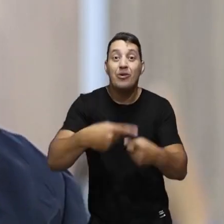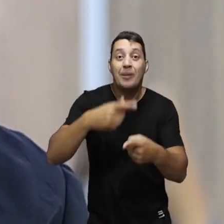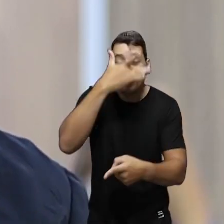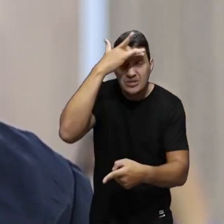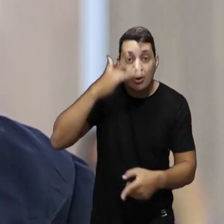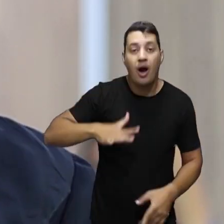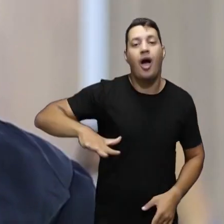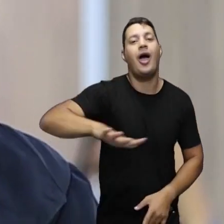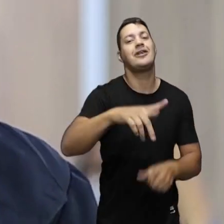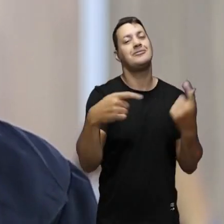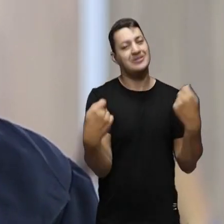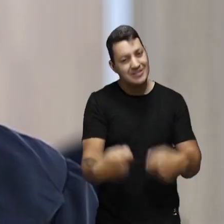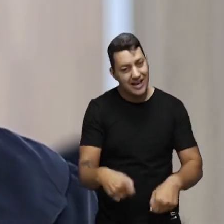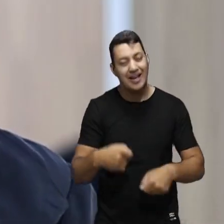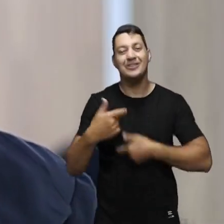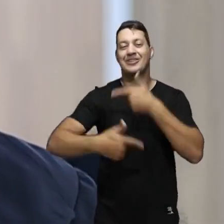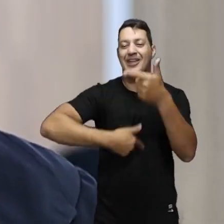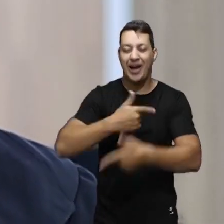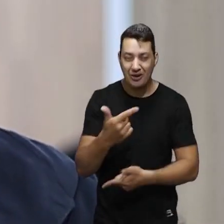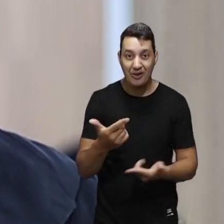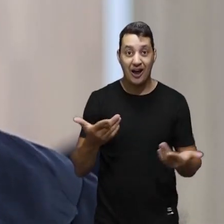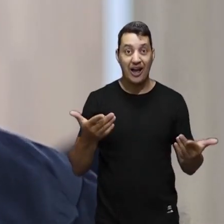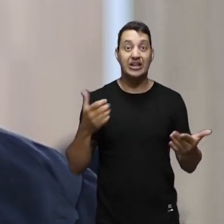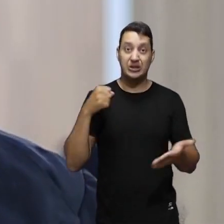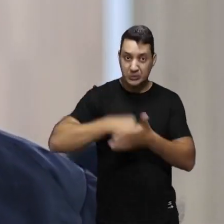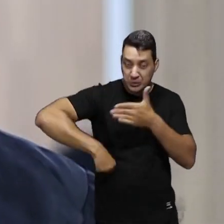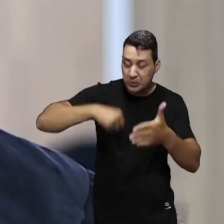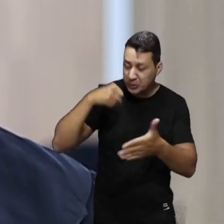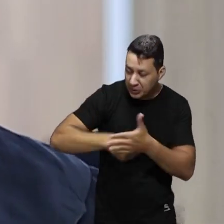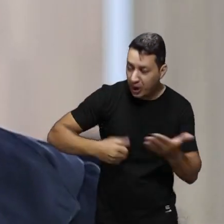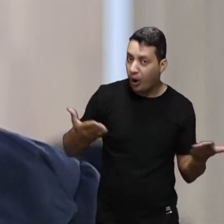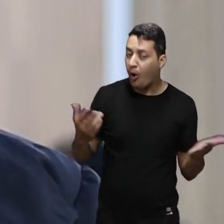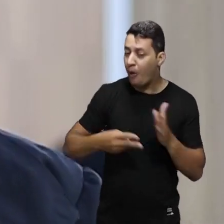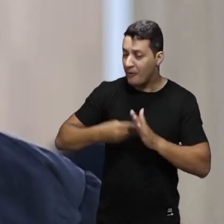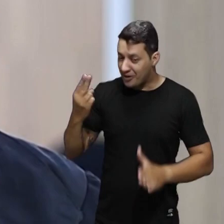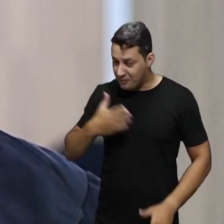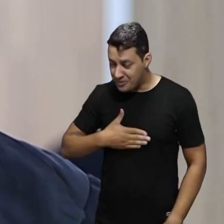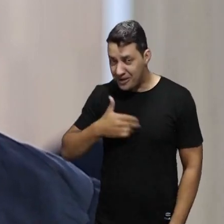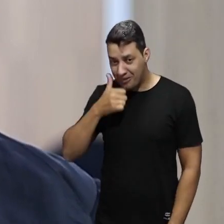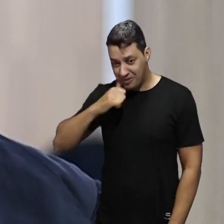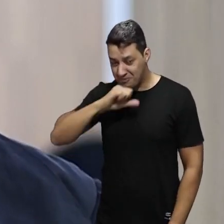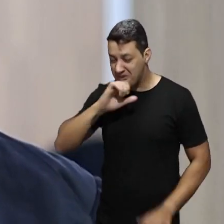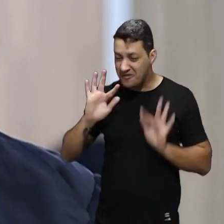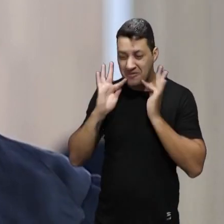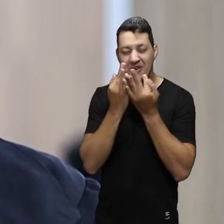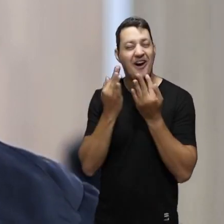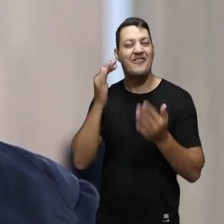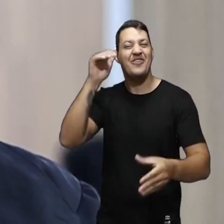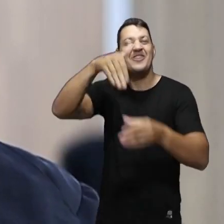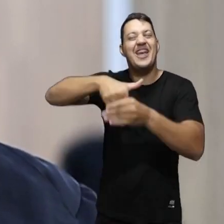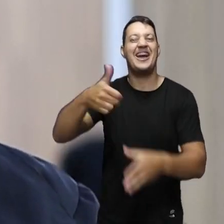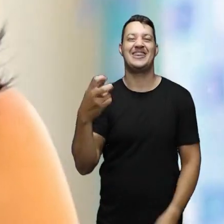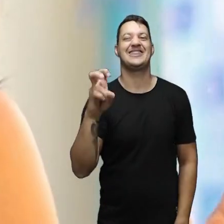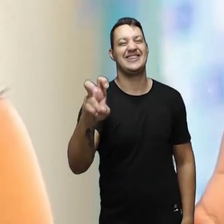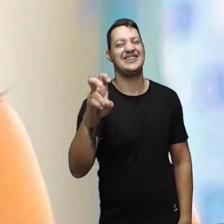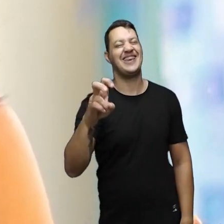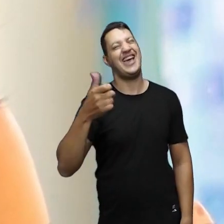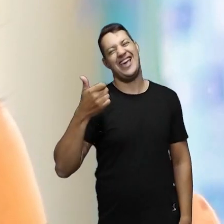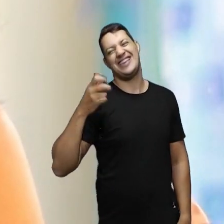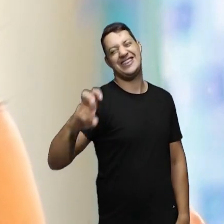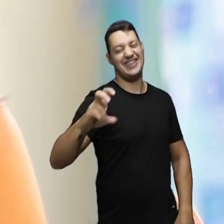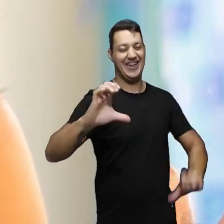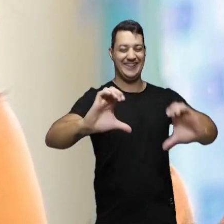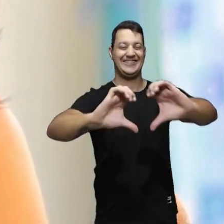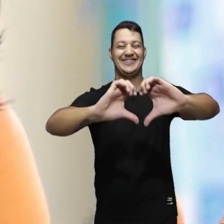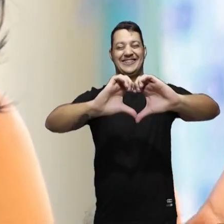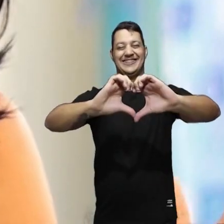tem muita gente que depende desse trabalho. Com certeza, depois da luta de hoje, a operação da minha mãe, a família inteira vai ser 15. 15